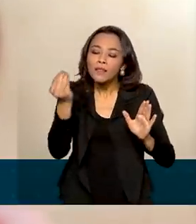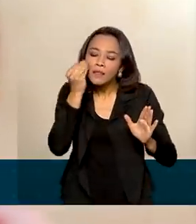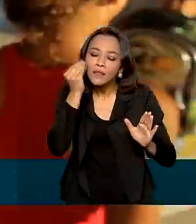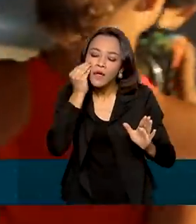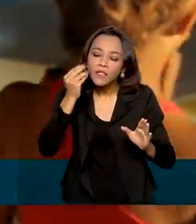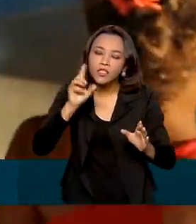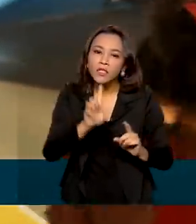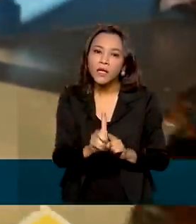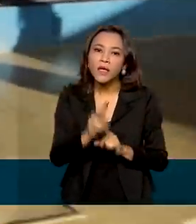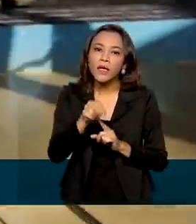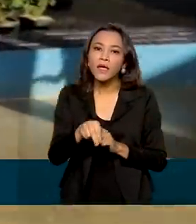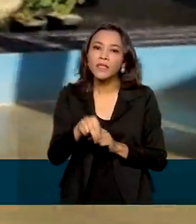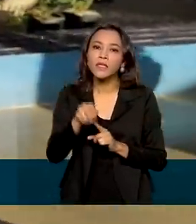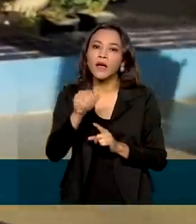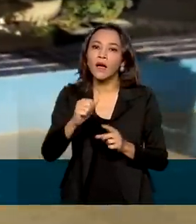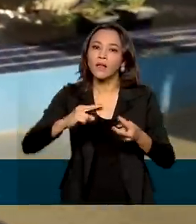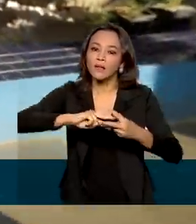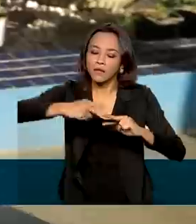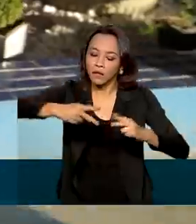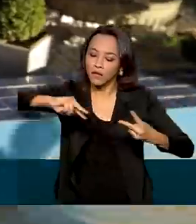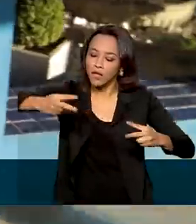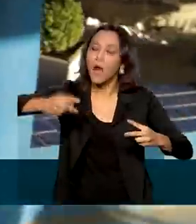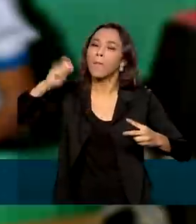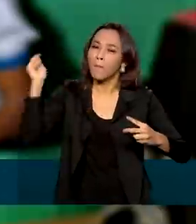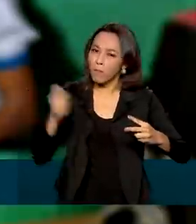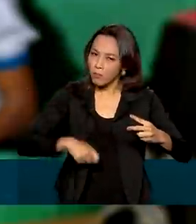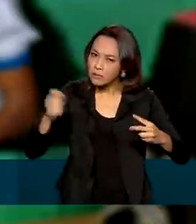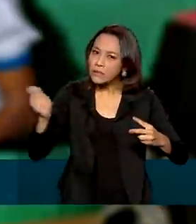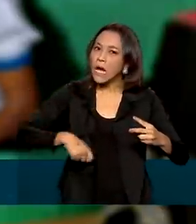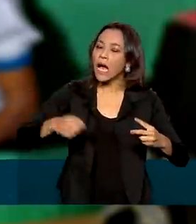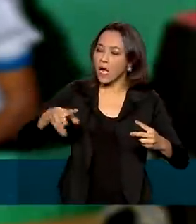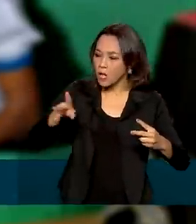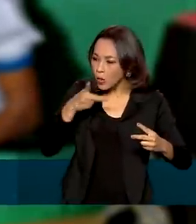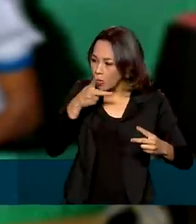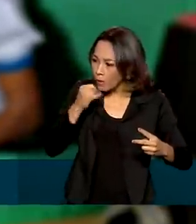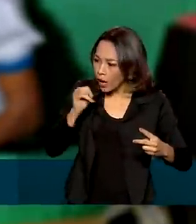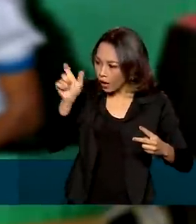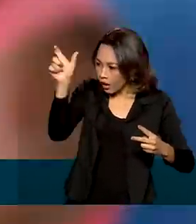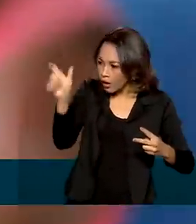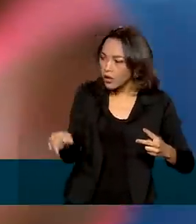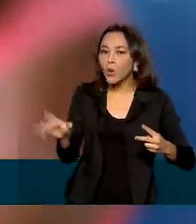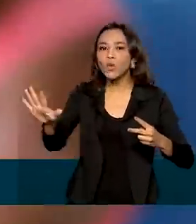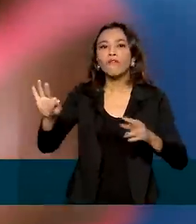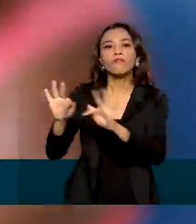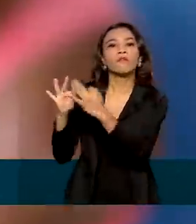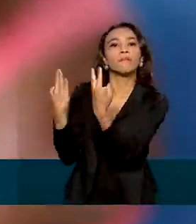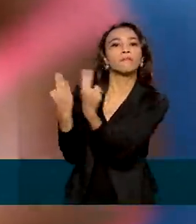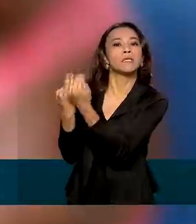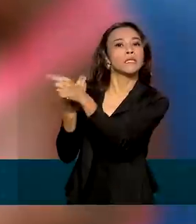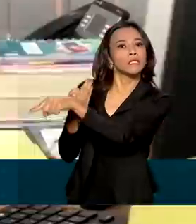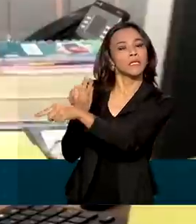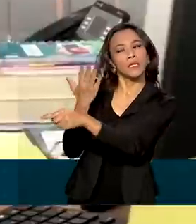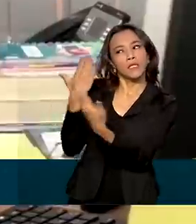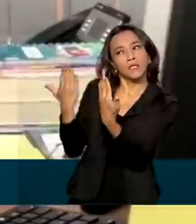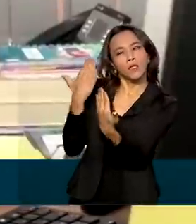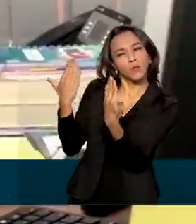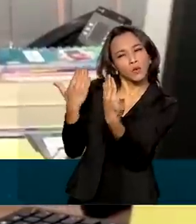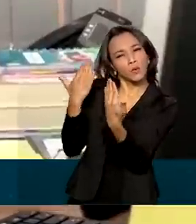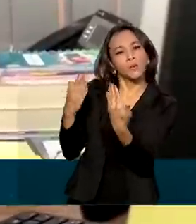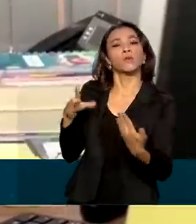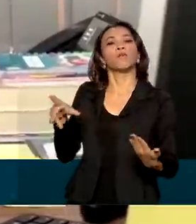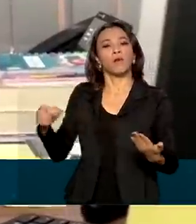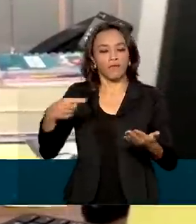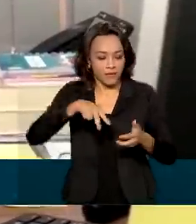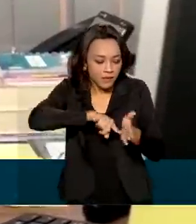DNA possa ser feito com material genético coletado de parentes do suposto pai. É importante